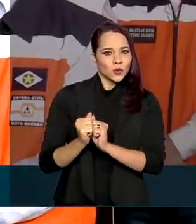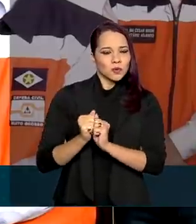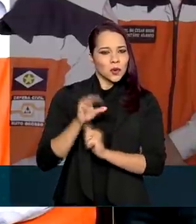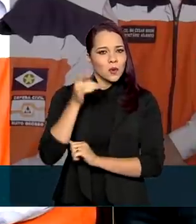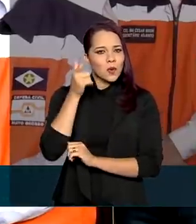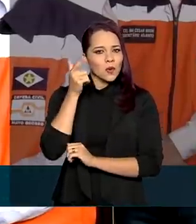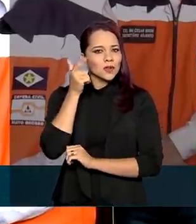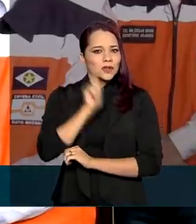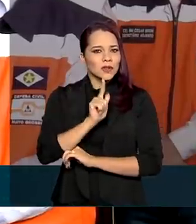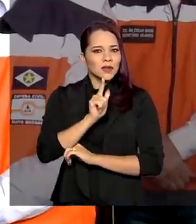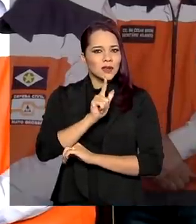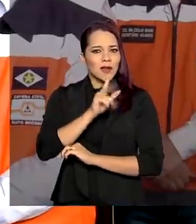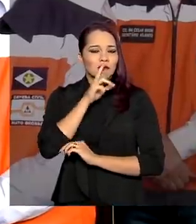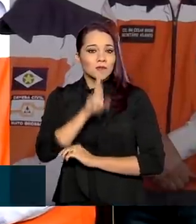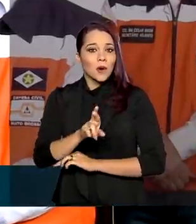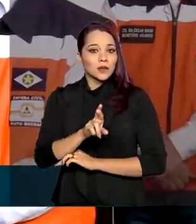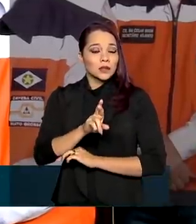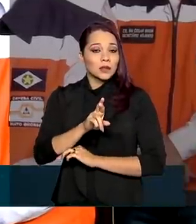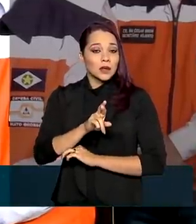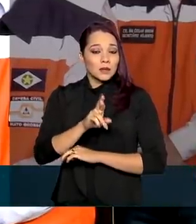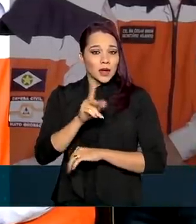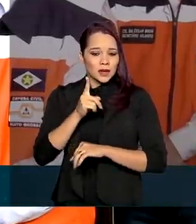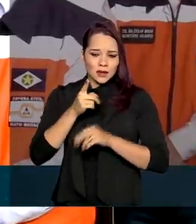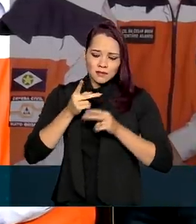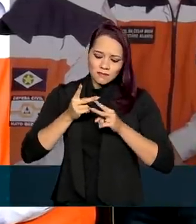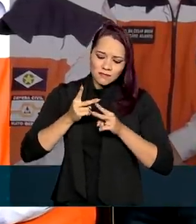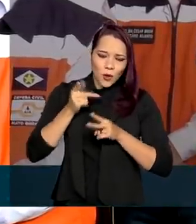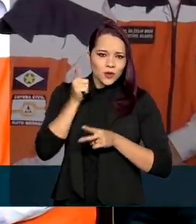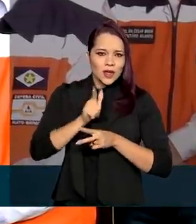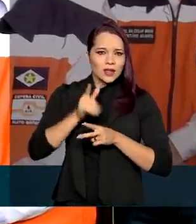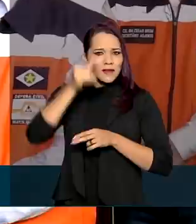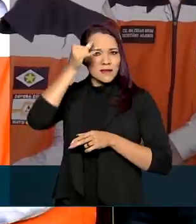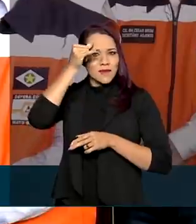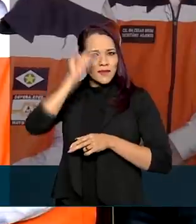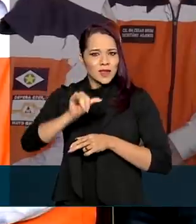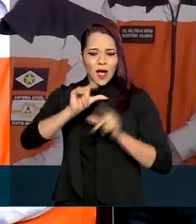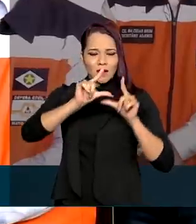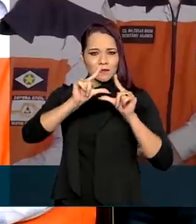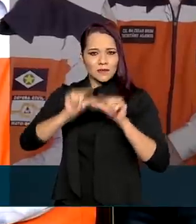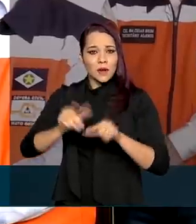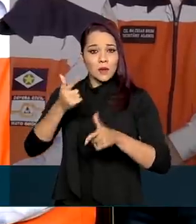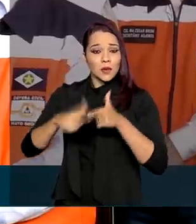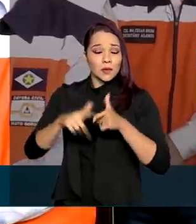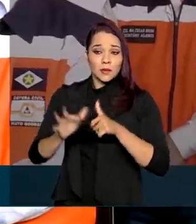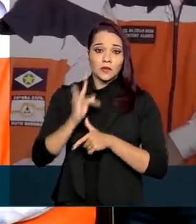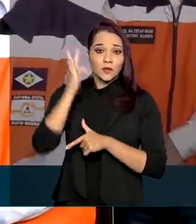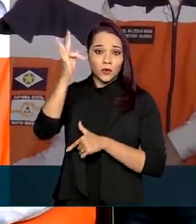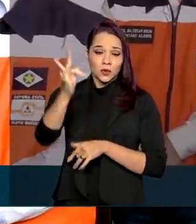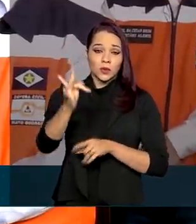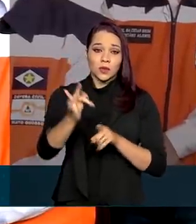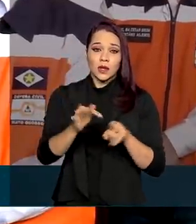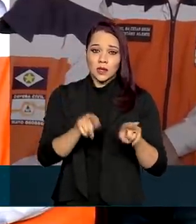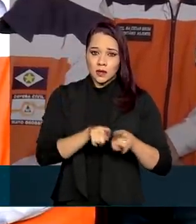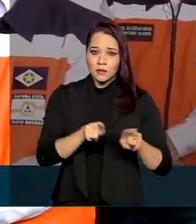soluções que possam, de uma forma duradoura, prevenir problemas futuros e ao mesmo tempo